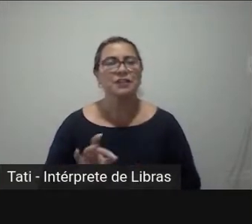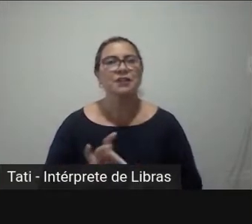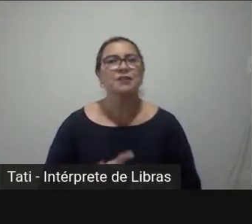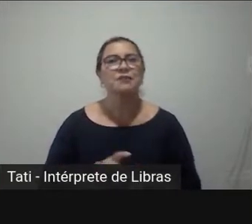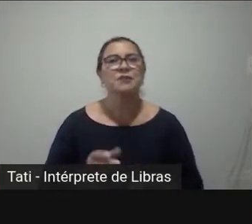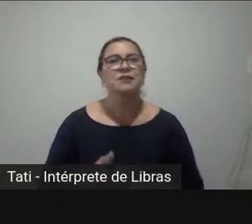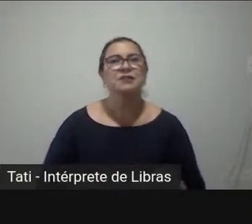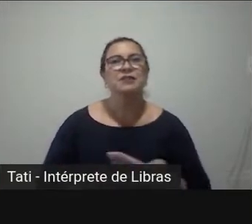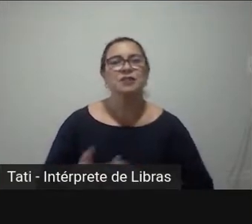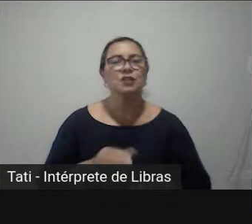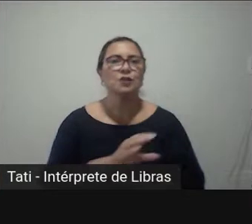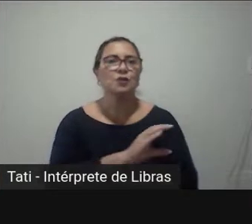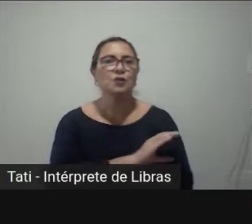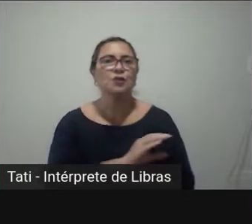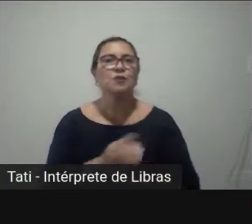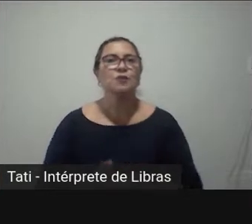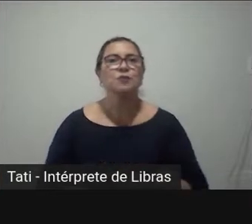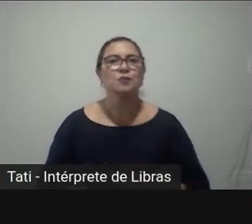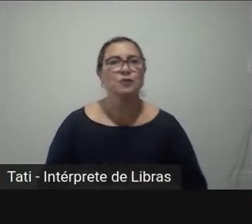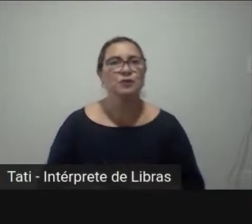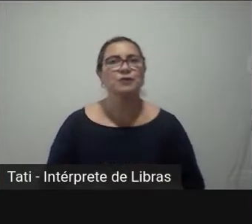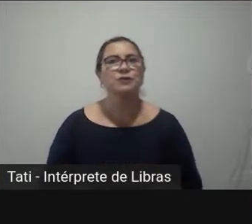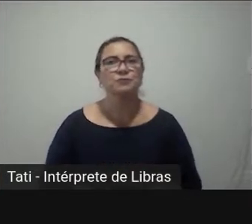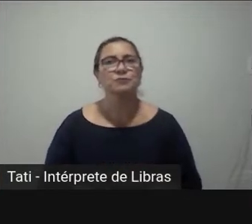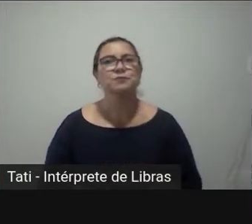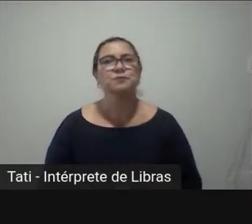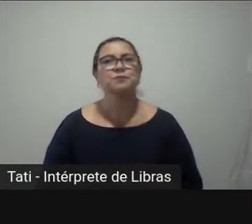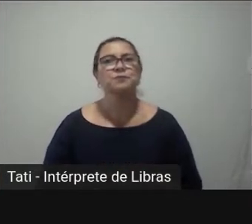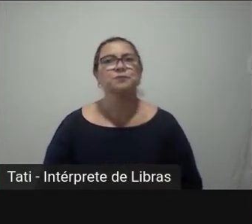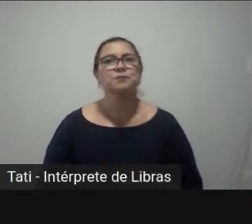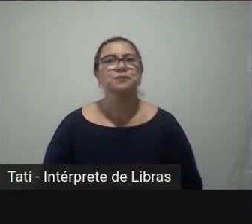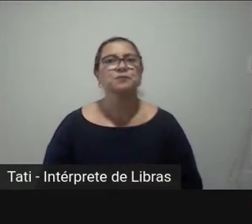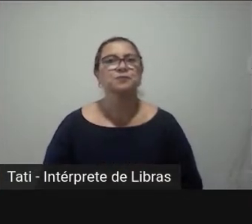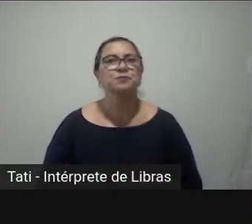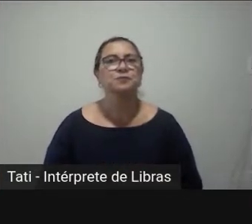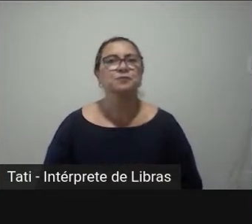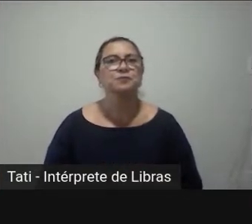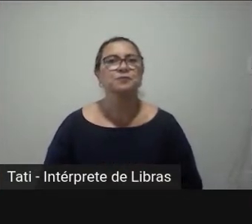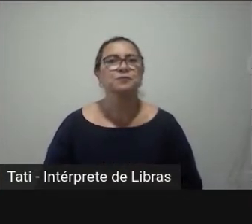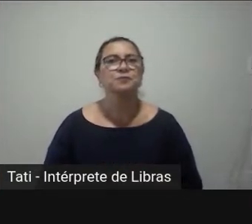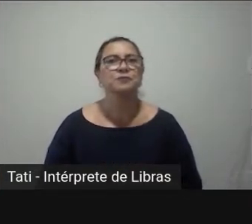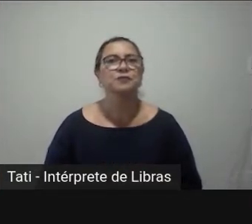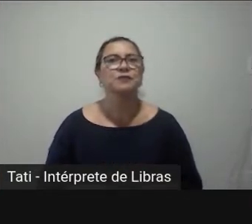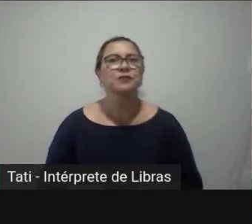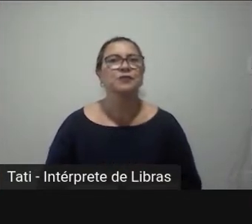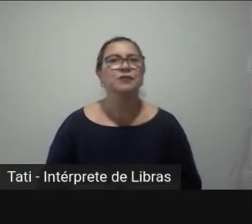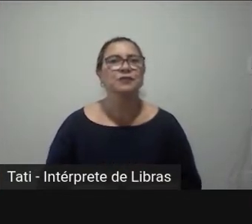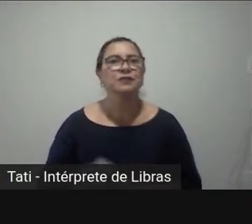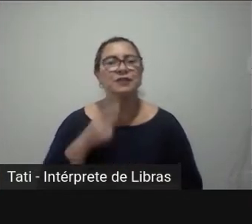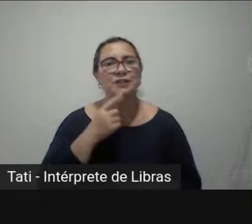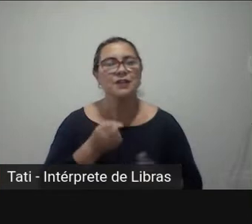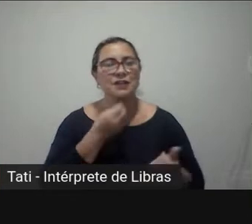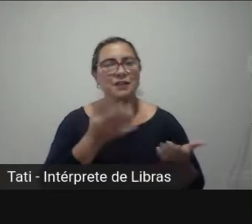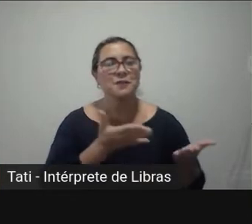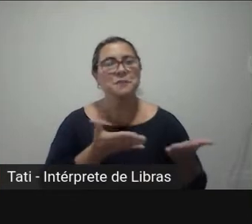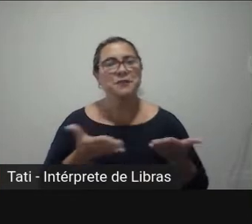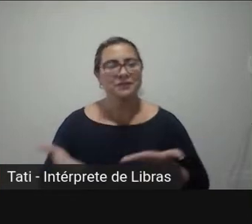e a Coordenação Eleitoral entre diferentes níveis federativos. Tiago Alexandre, Melo Matheus, seja bem-vindo.